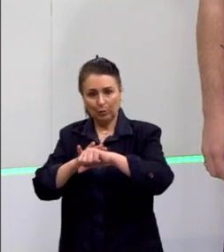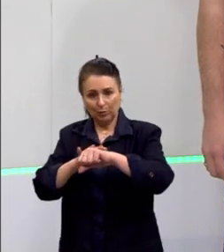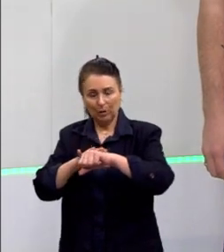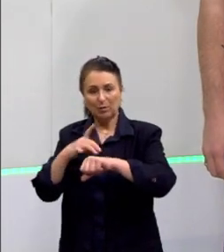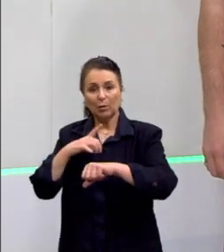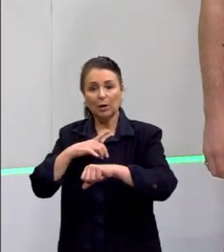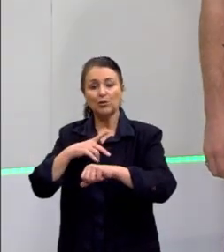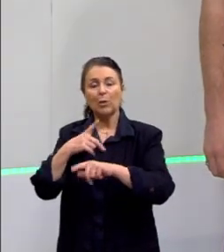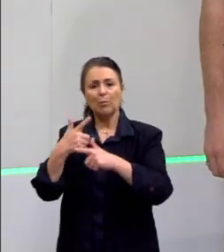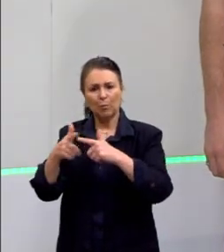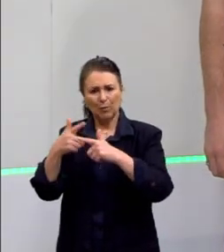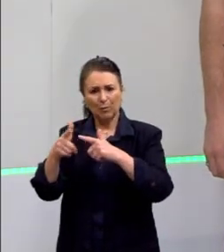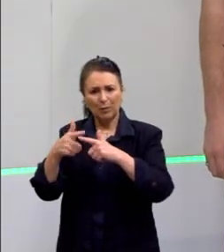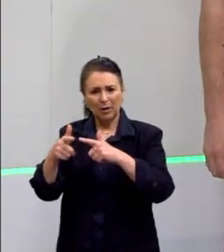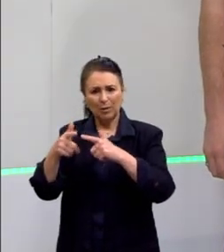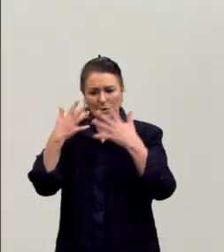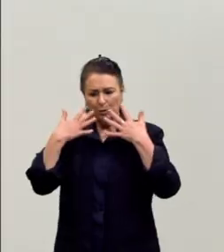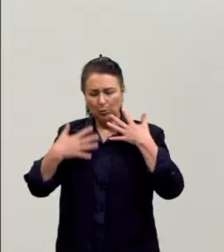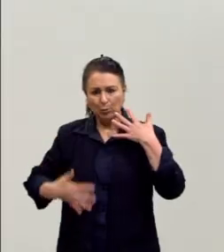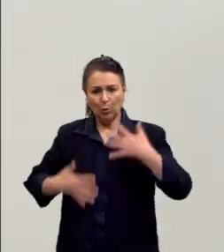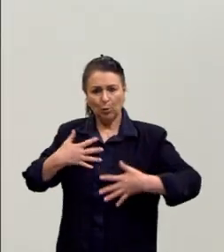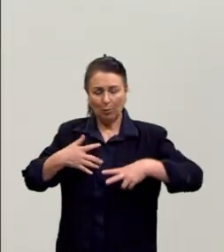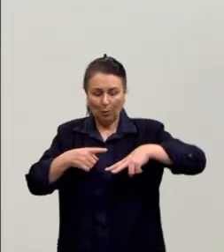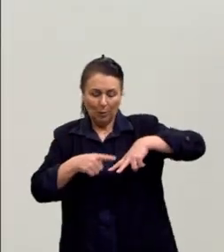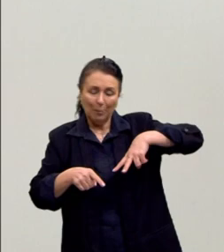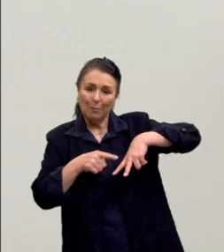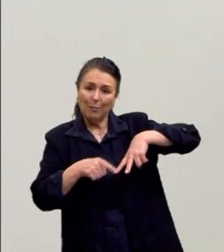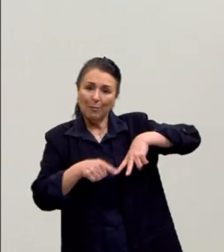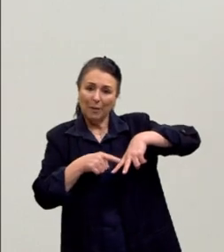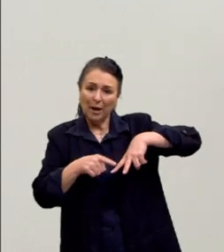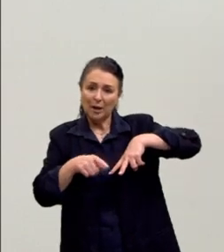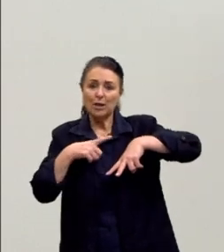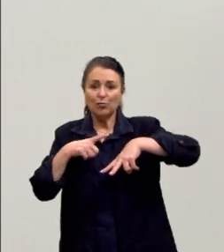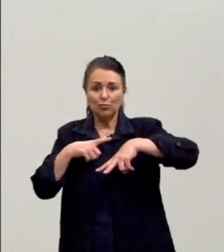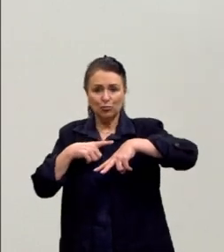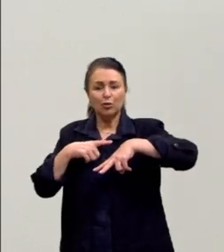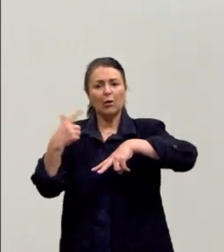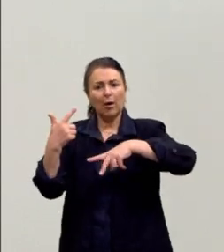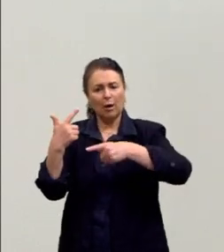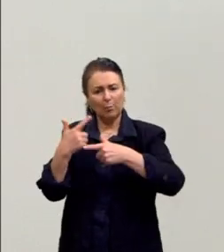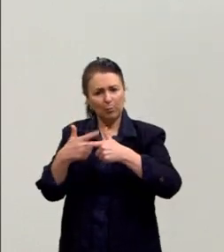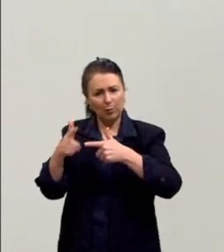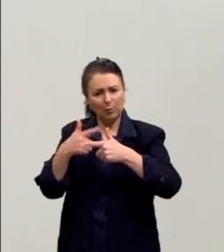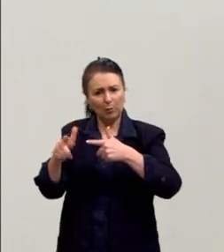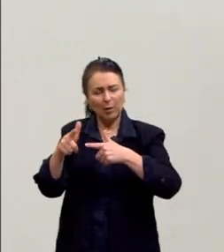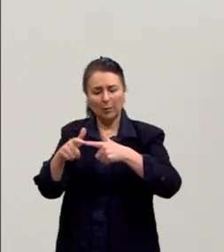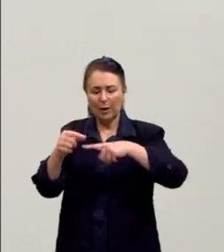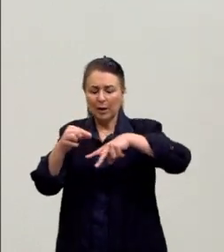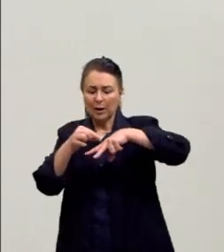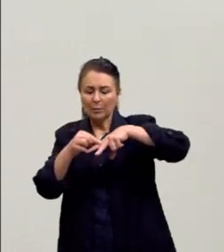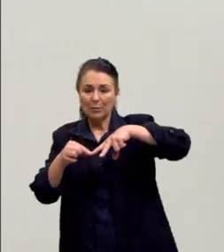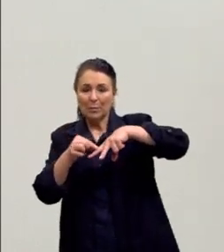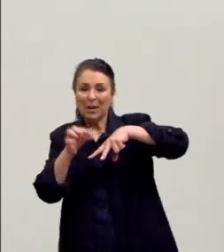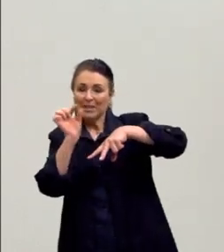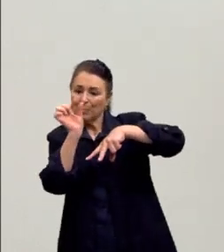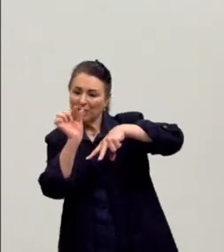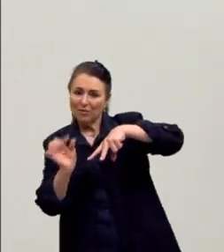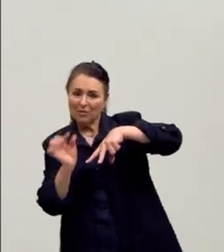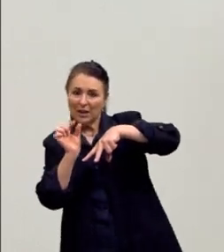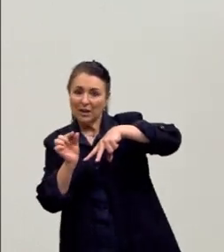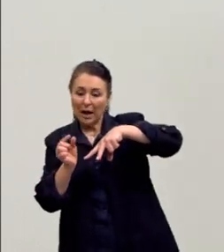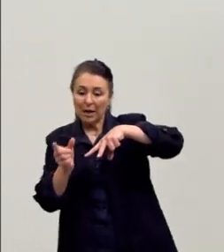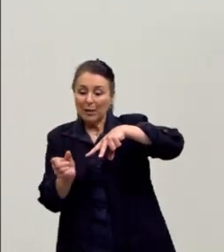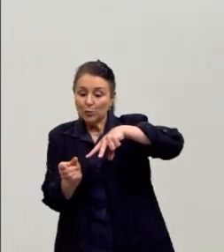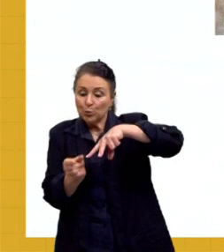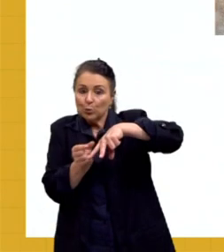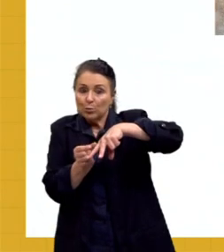graves dessa poliomielite, ela tinha uma perna que tinha problemas, um pouco mais fina e curta, então, ela sofria muito